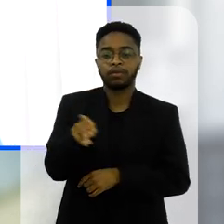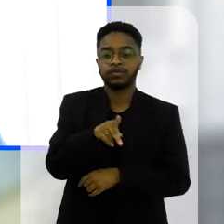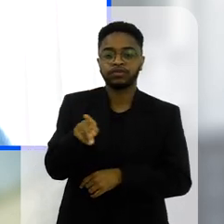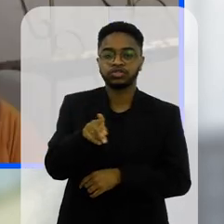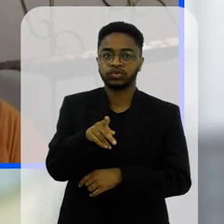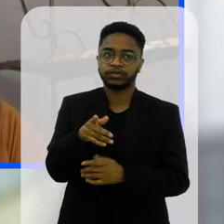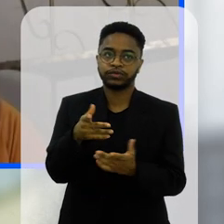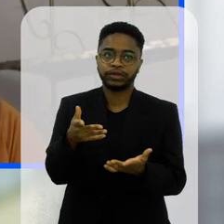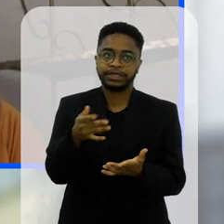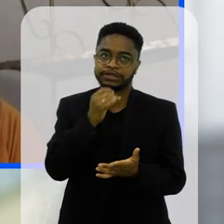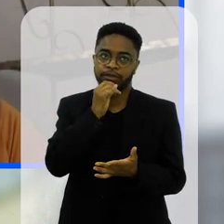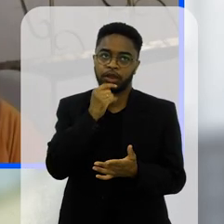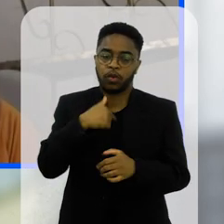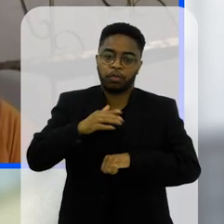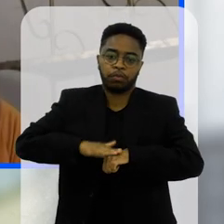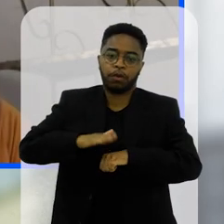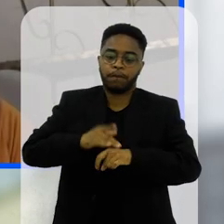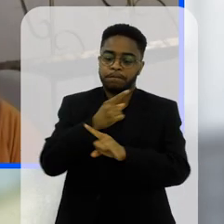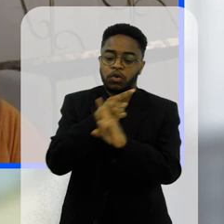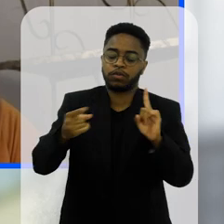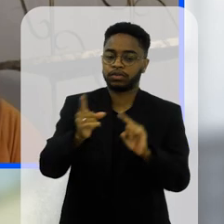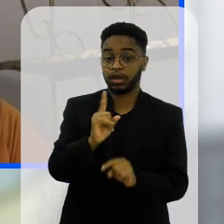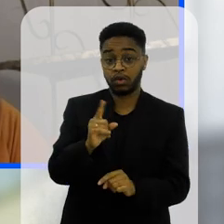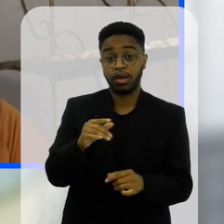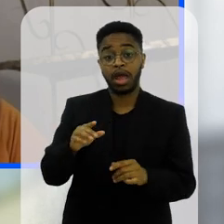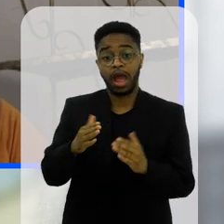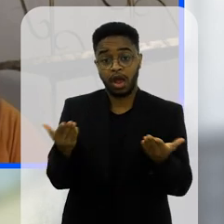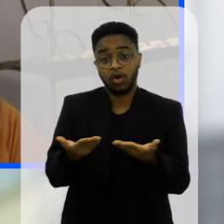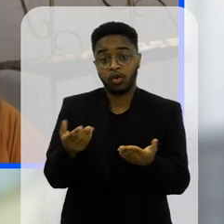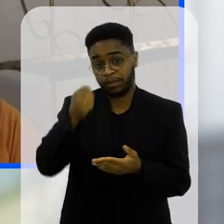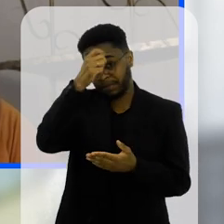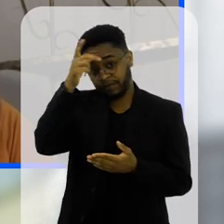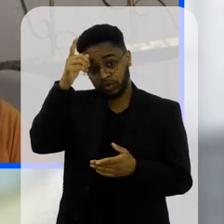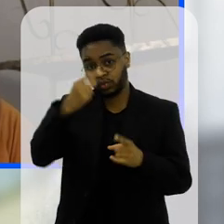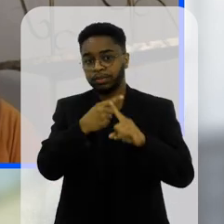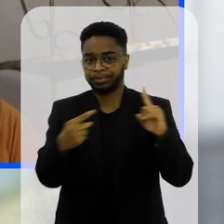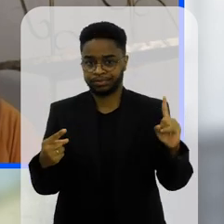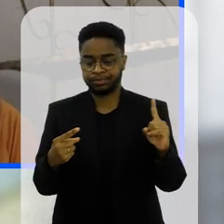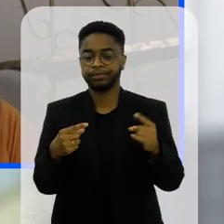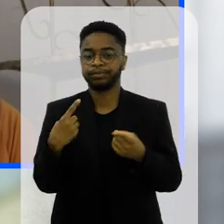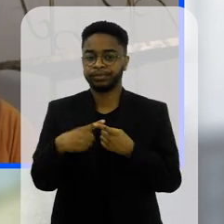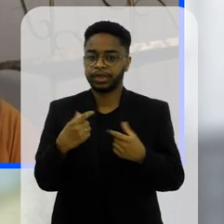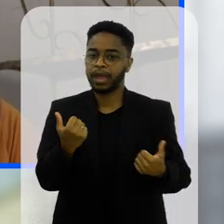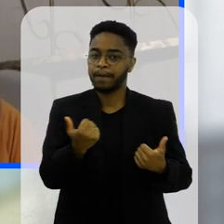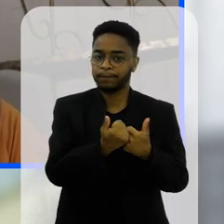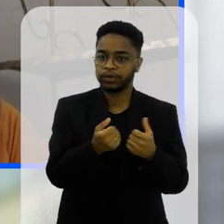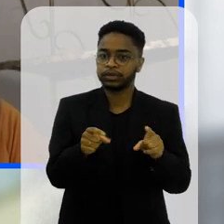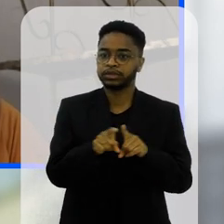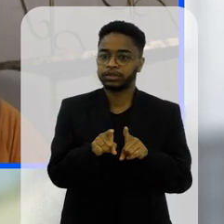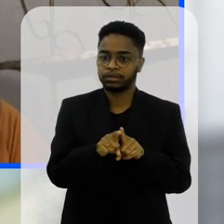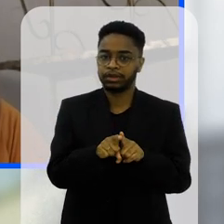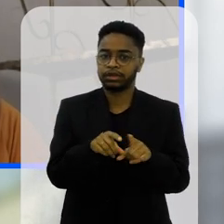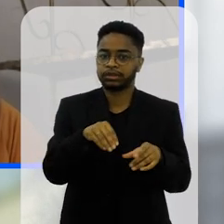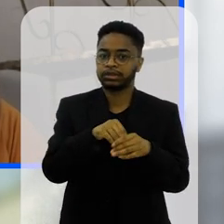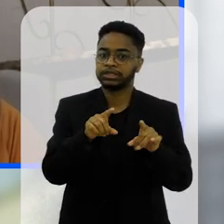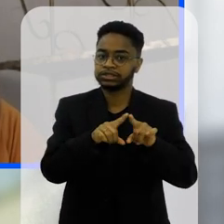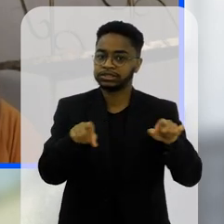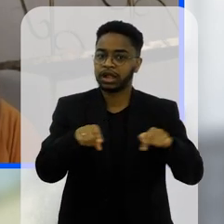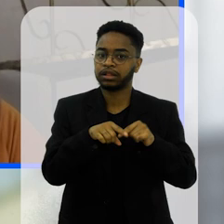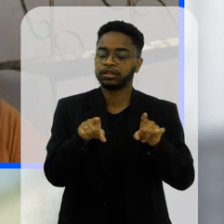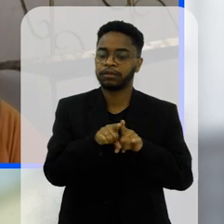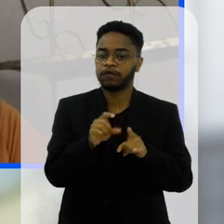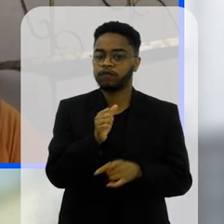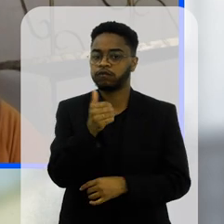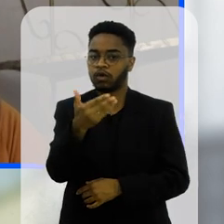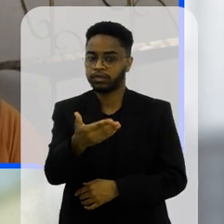proibição local dentro da sua sala então a gente agora vem com todo esse aparato também quanto prefeitura apoiando ali também essa proibição em sala de aula e